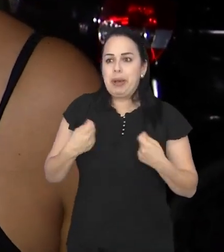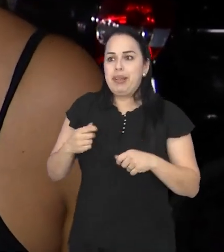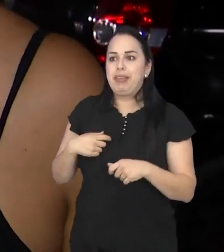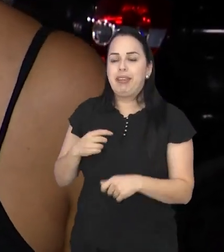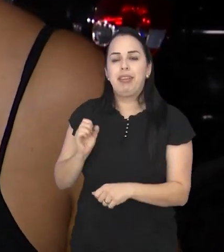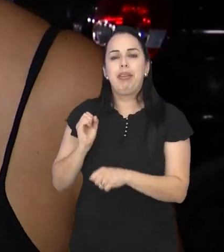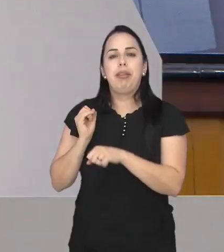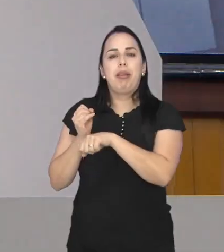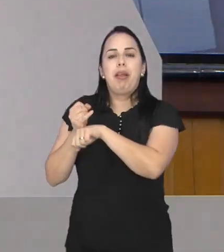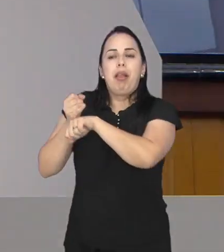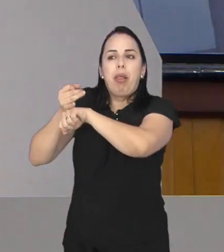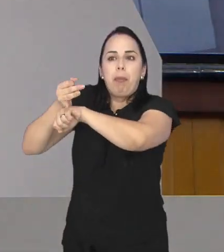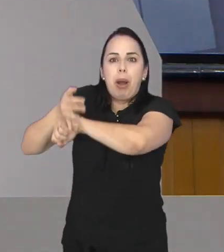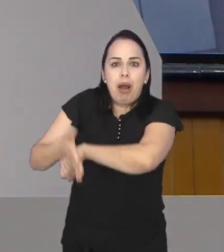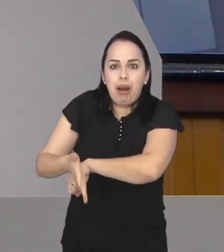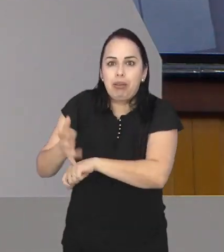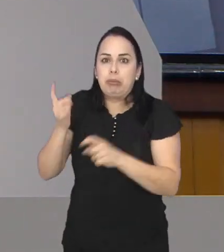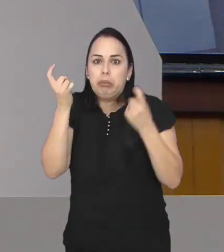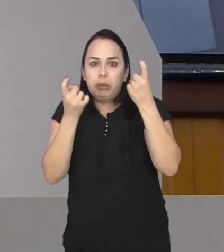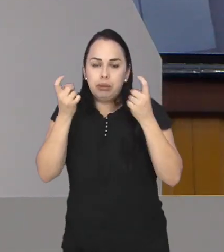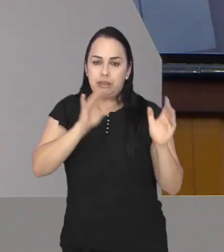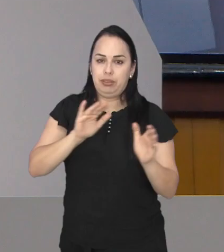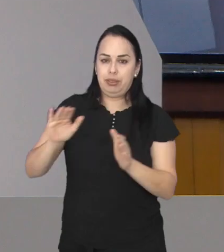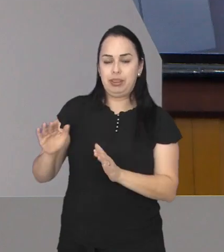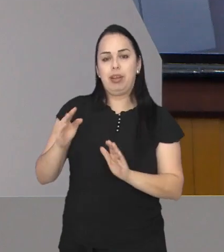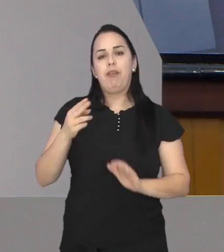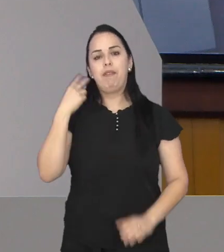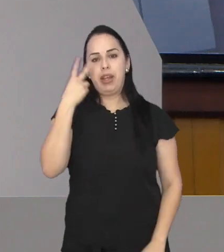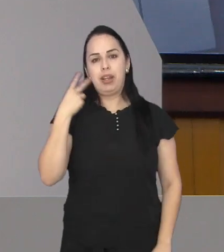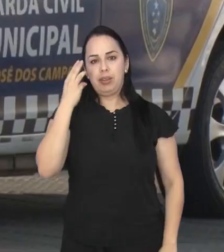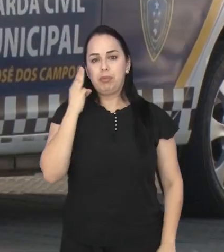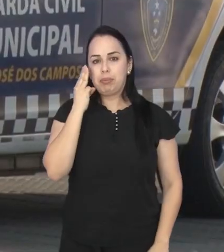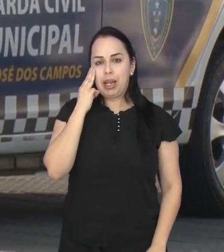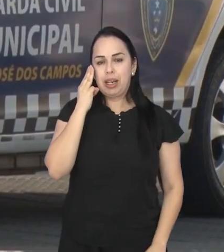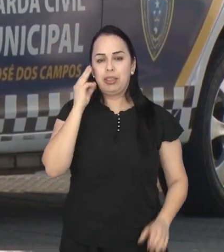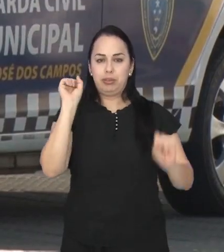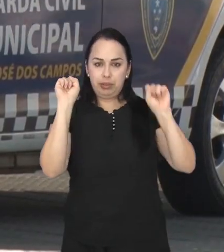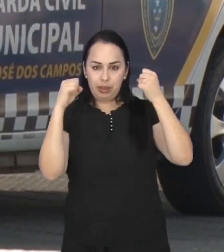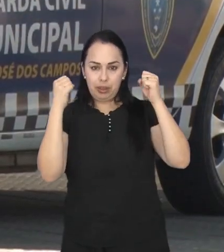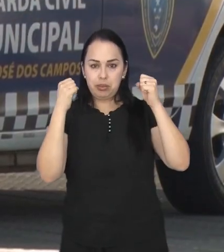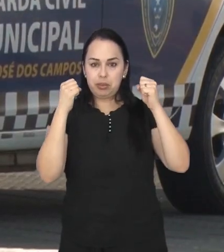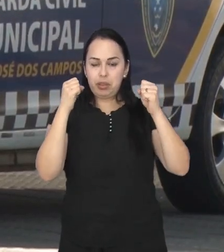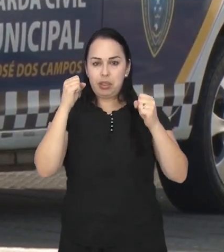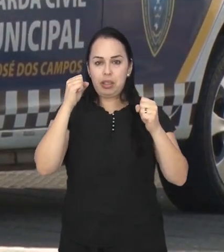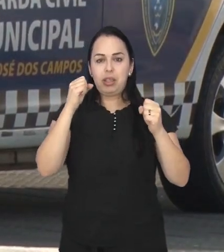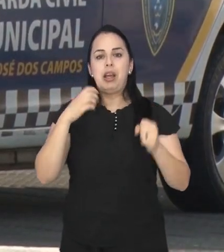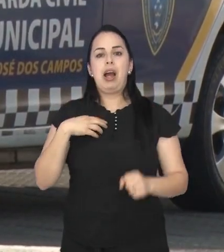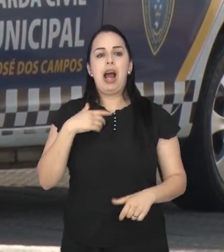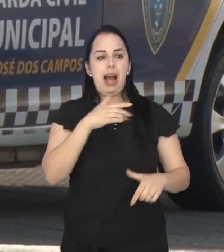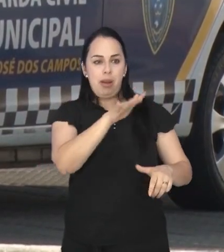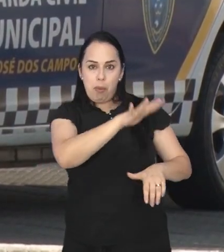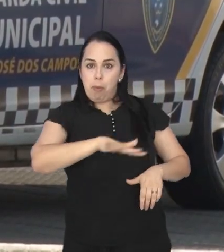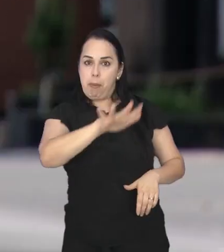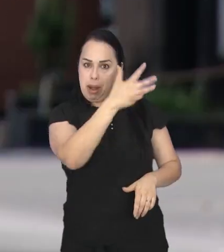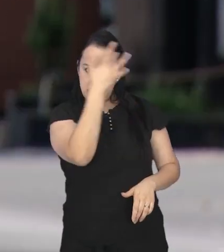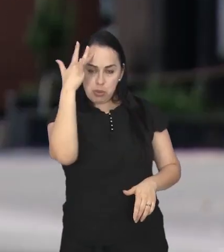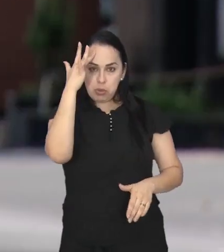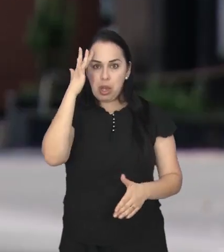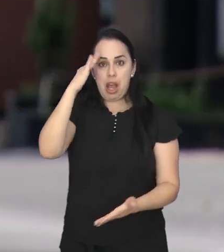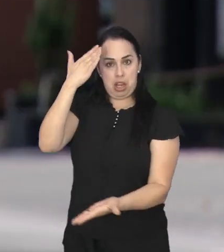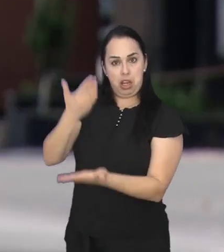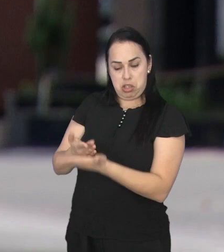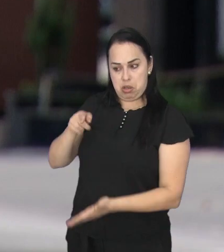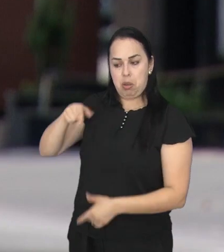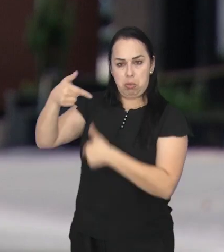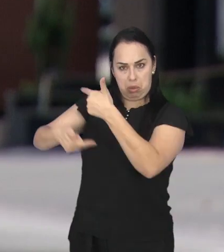precisar ter que amanhecer. Segundo o vereador Marcão da Academia, a cidade confia no trabalho da GCM e o